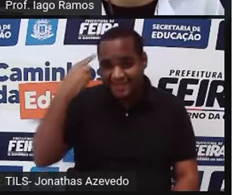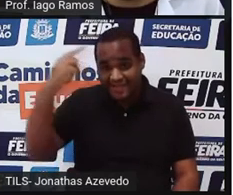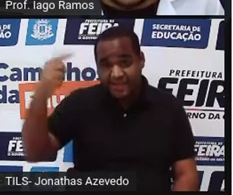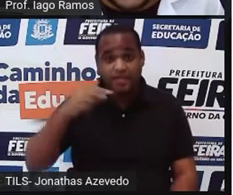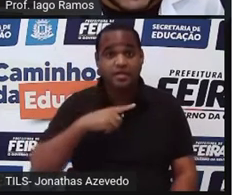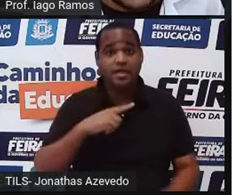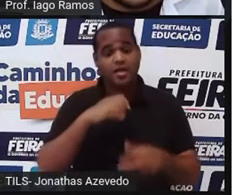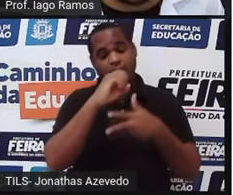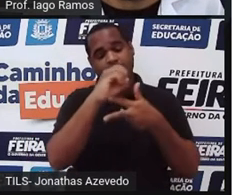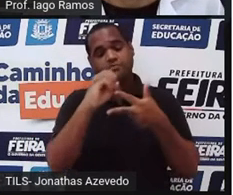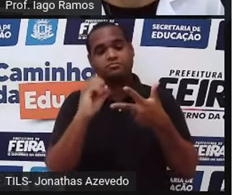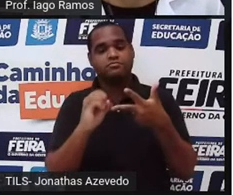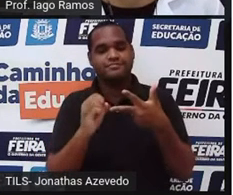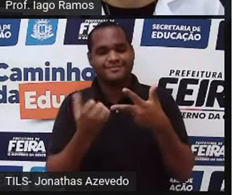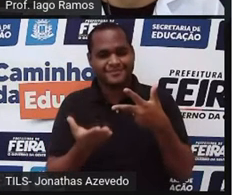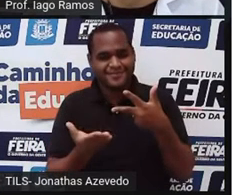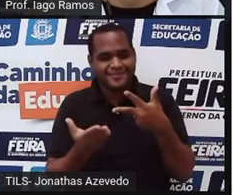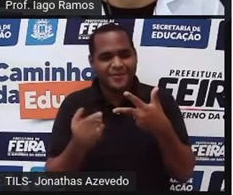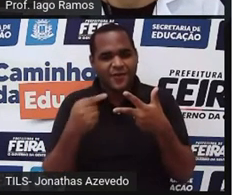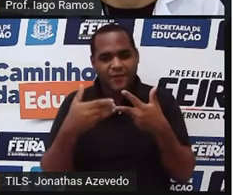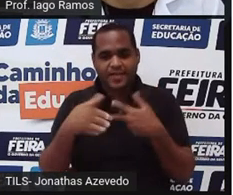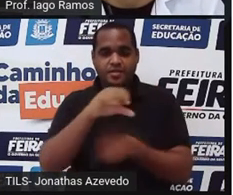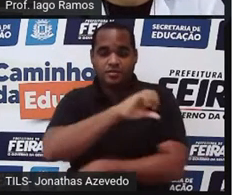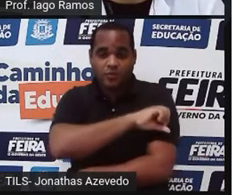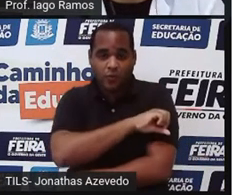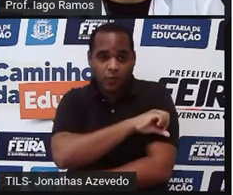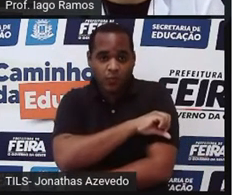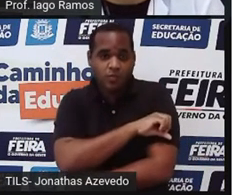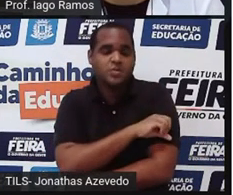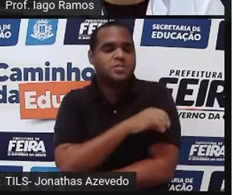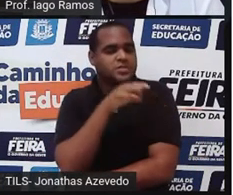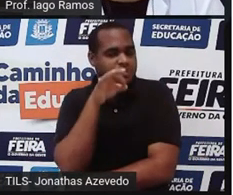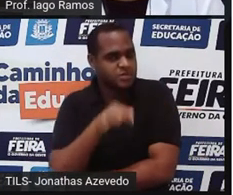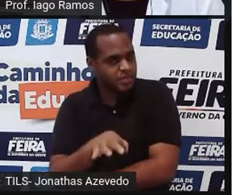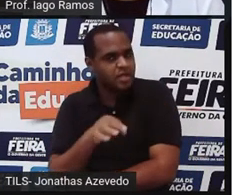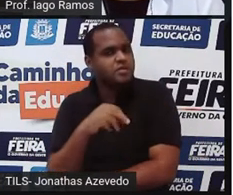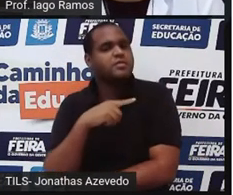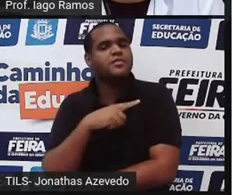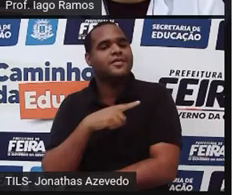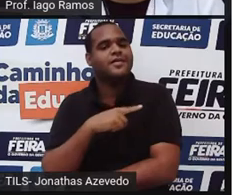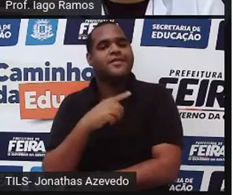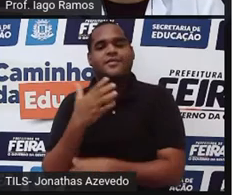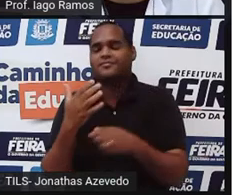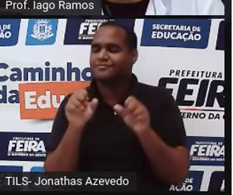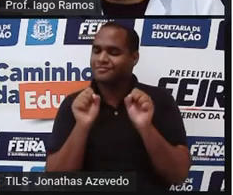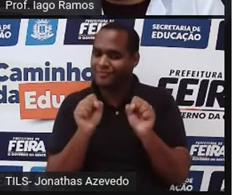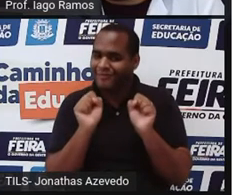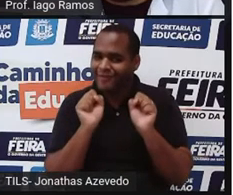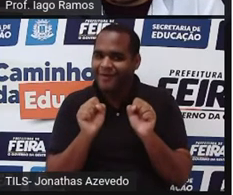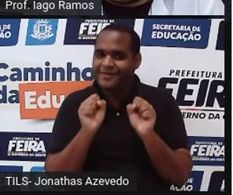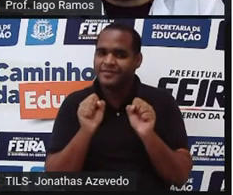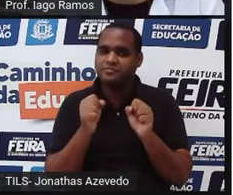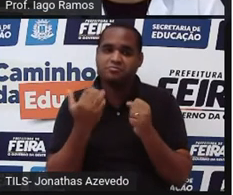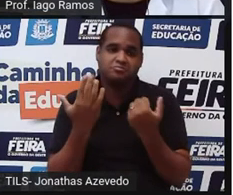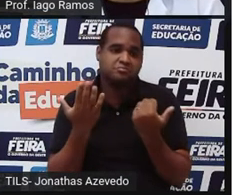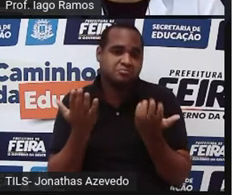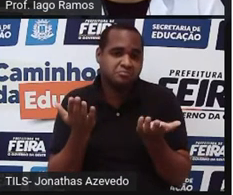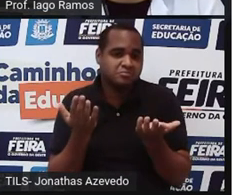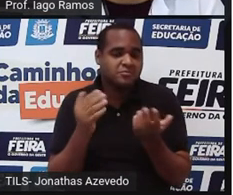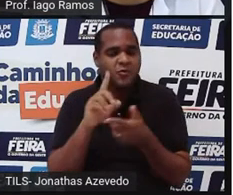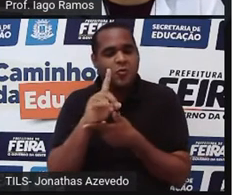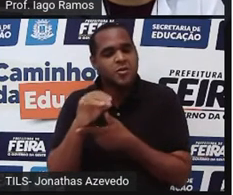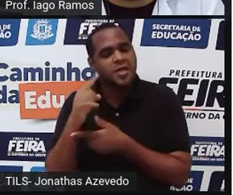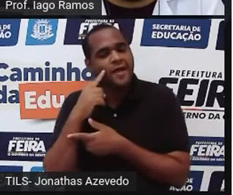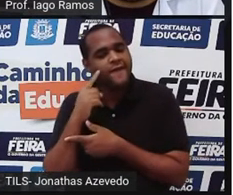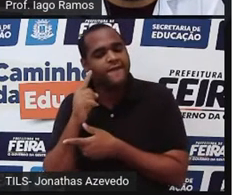Ensino Médio, tá? Você estudante do nono ano, certamente fará essa prova um dia para